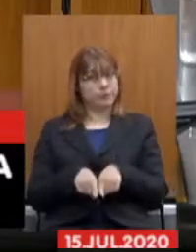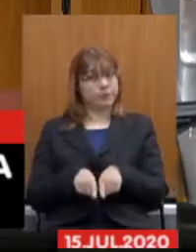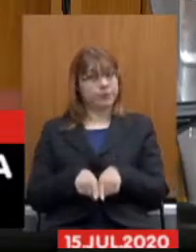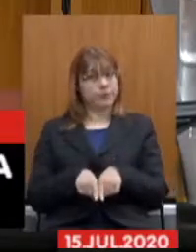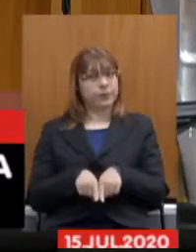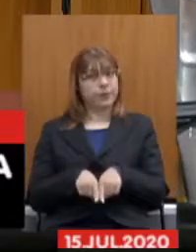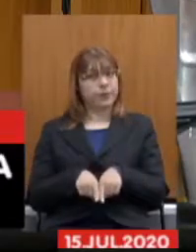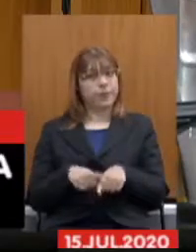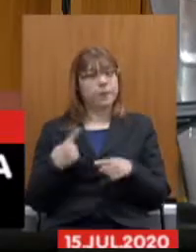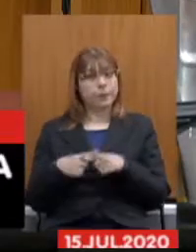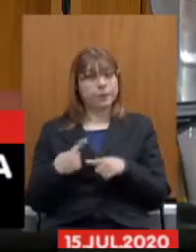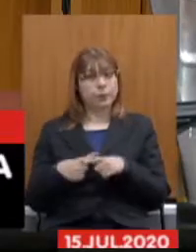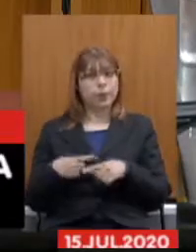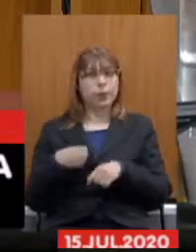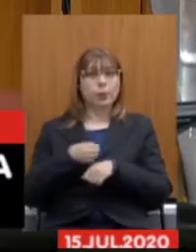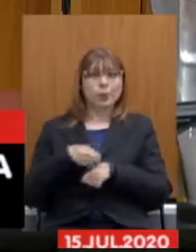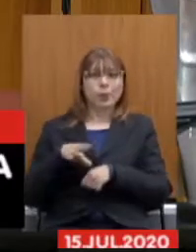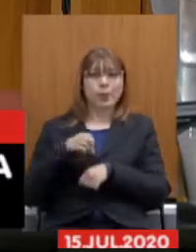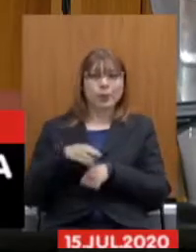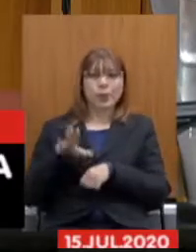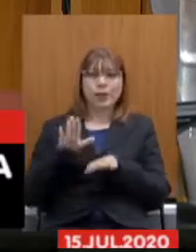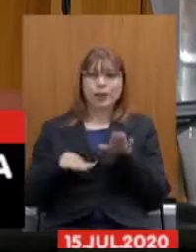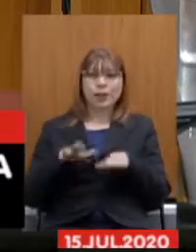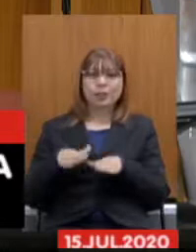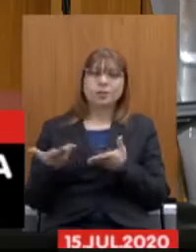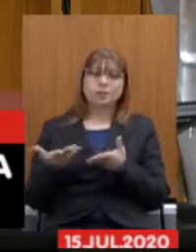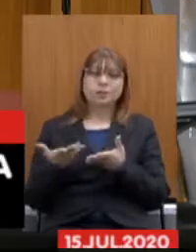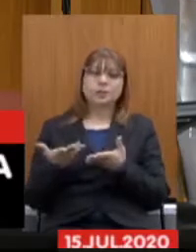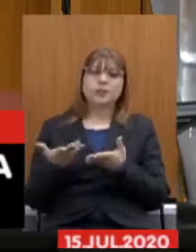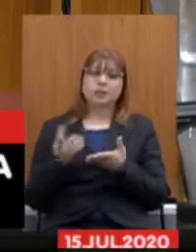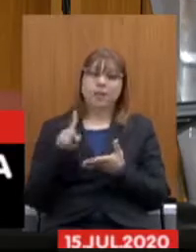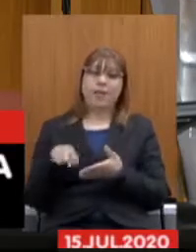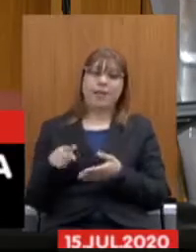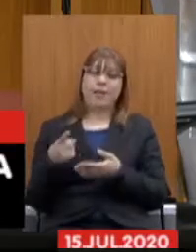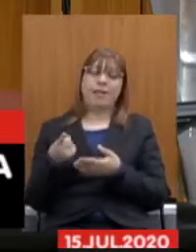divinos que ocorreram ocorreram muitas vezes cancelados por essa casa